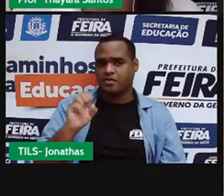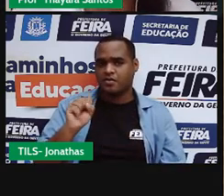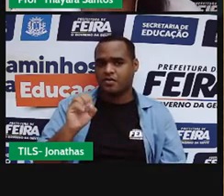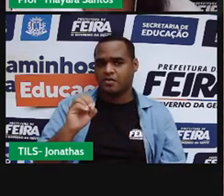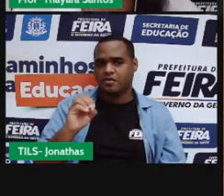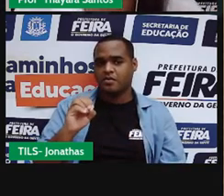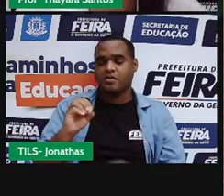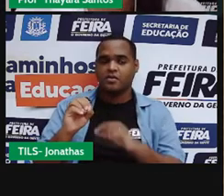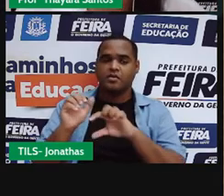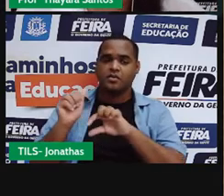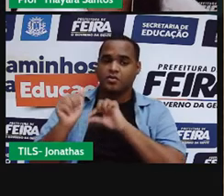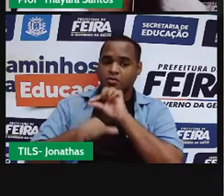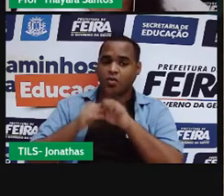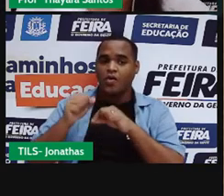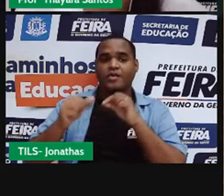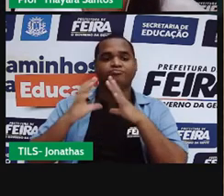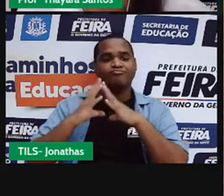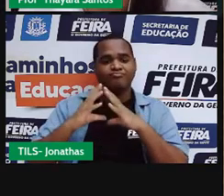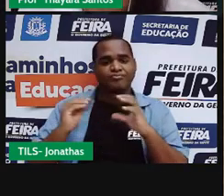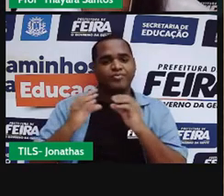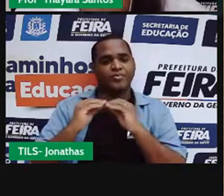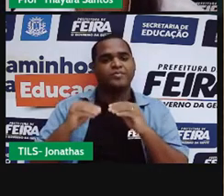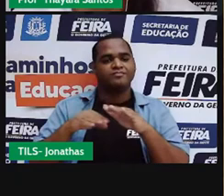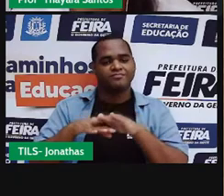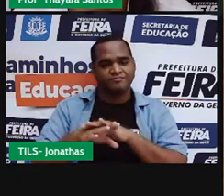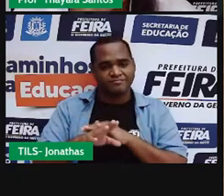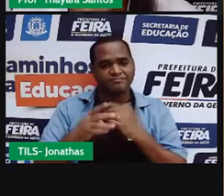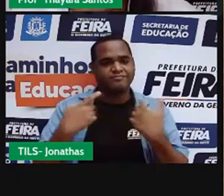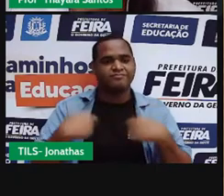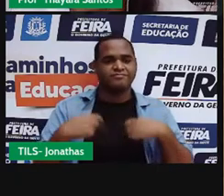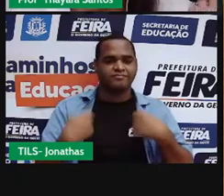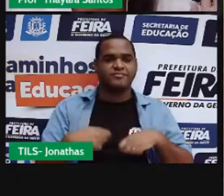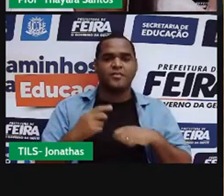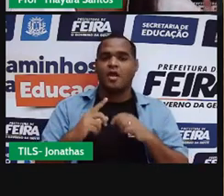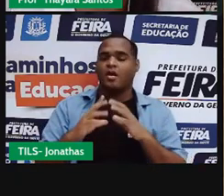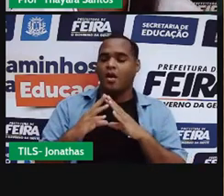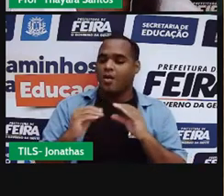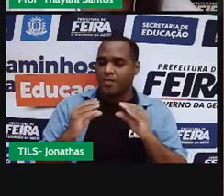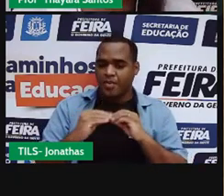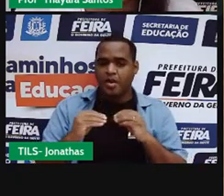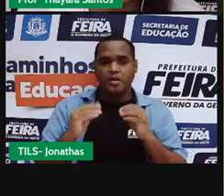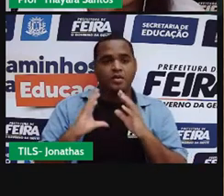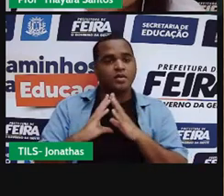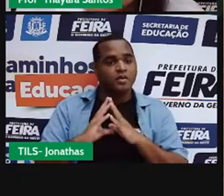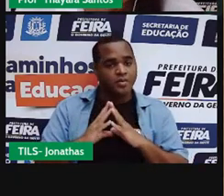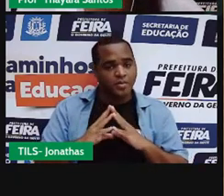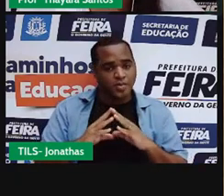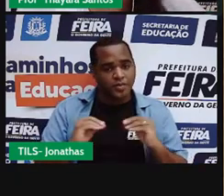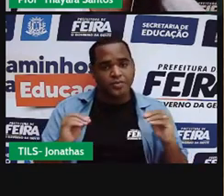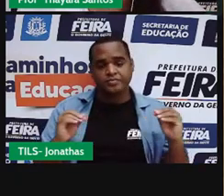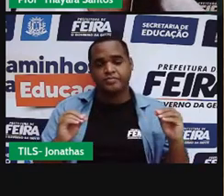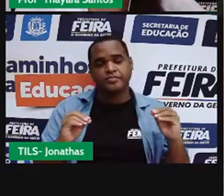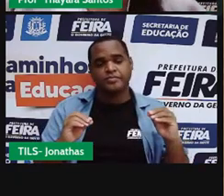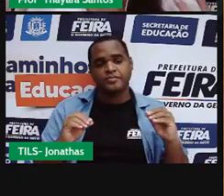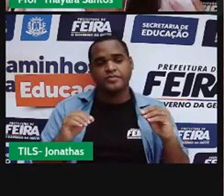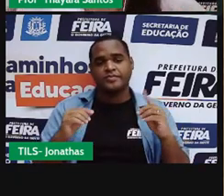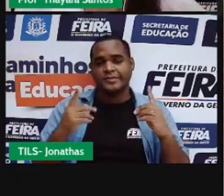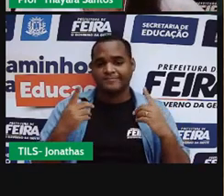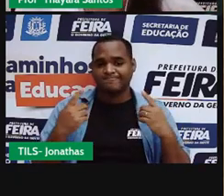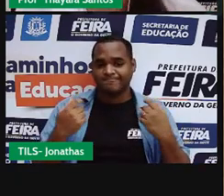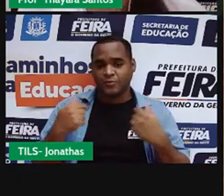você tem que substituir a bolinha ali na sua gaveta. Porque já não tem mais efeito. Porque ela evaporou, não está mais ali, então não tem mais efeito.